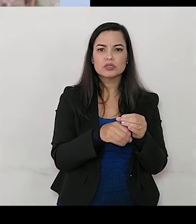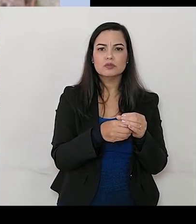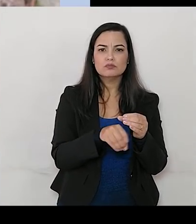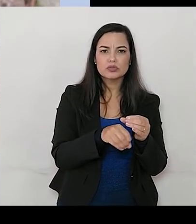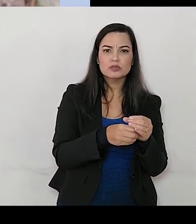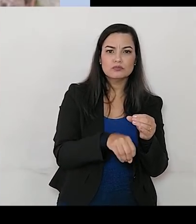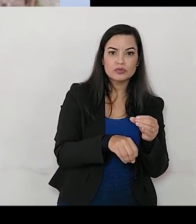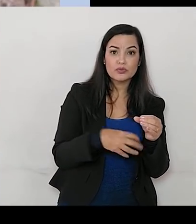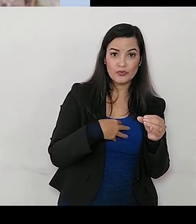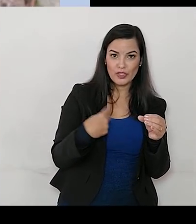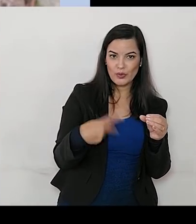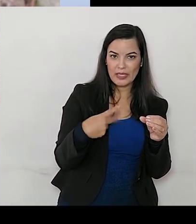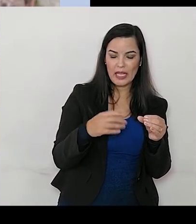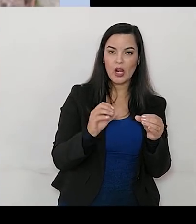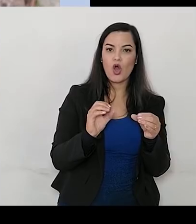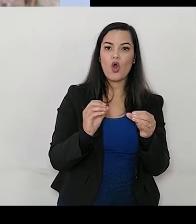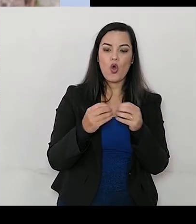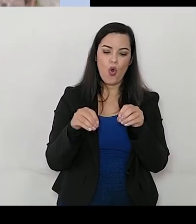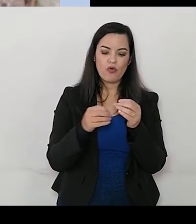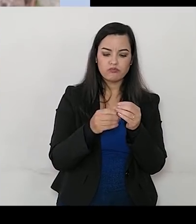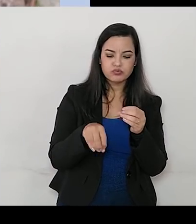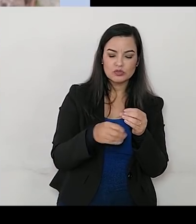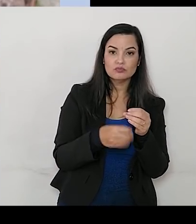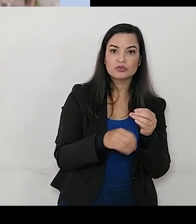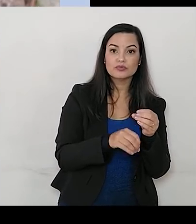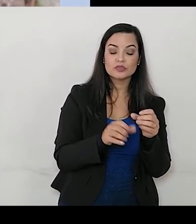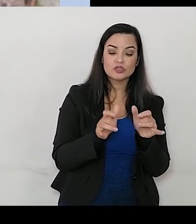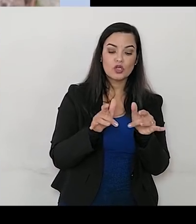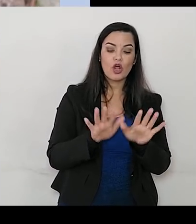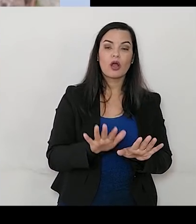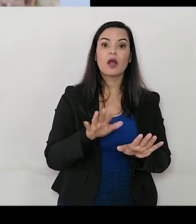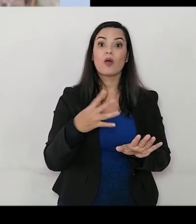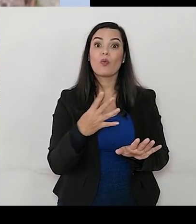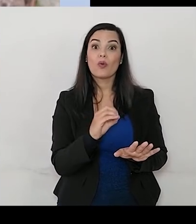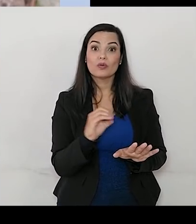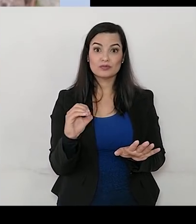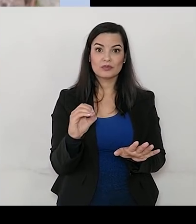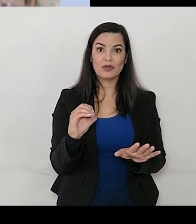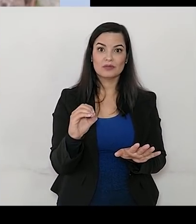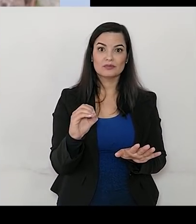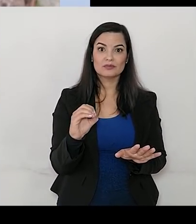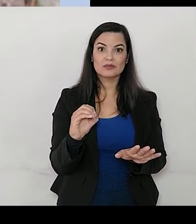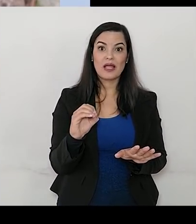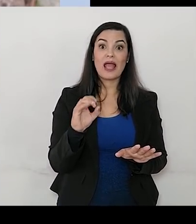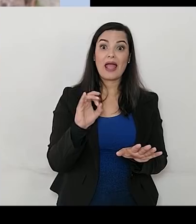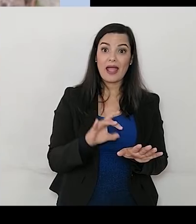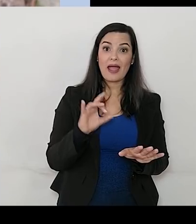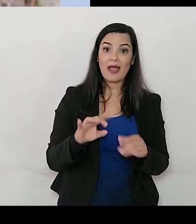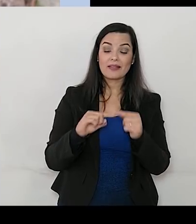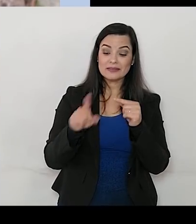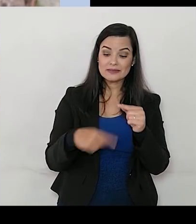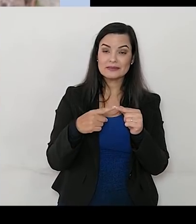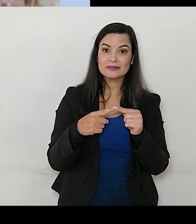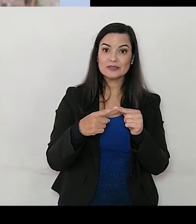deixando descendentes, ela consegue depositar no ambiente cerca de 400 ovos a cada ciclo reprodutivo.